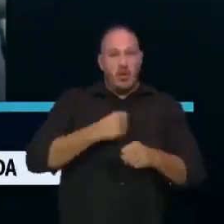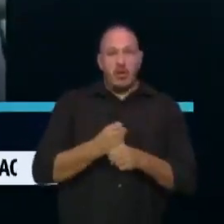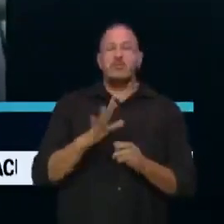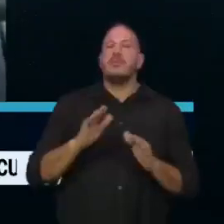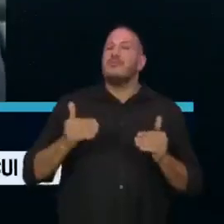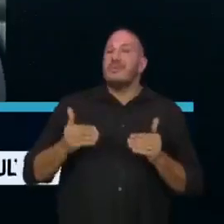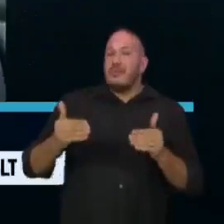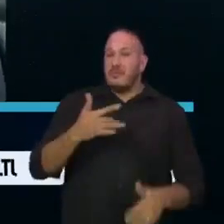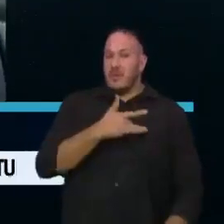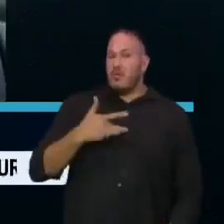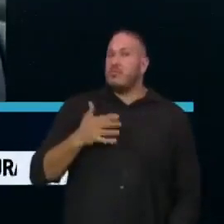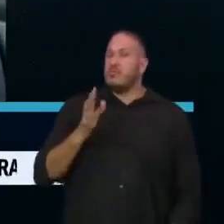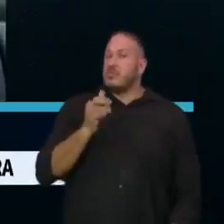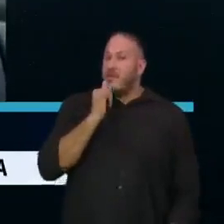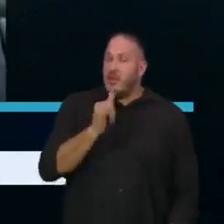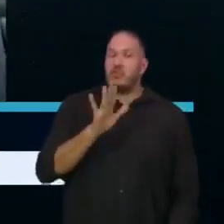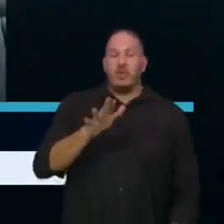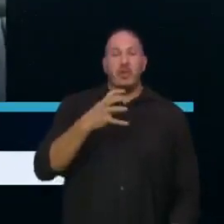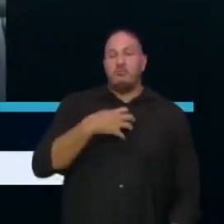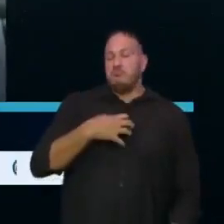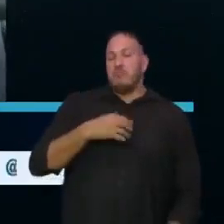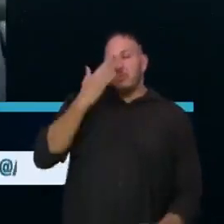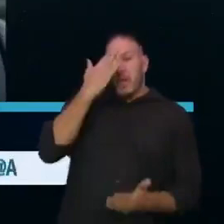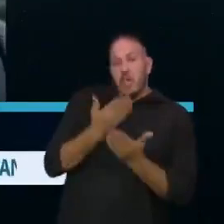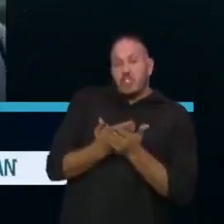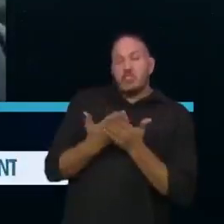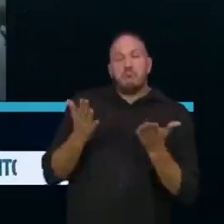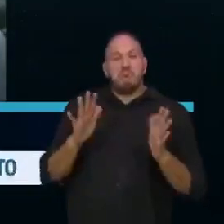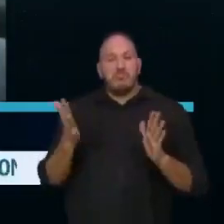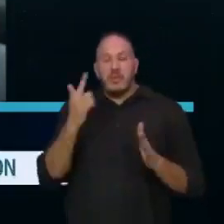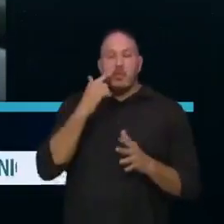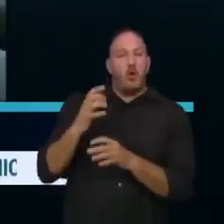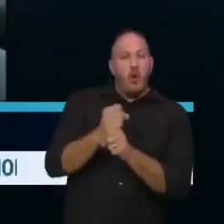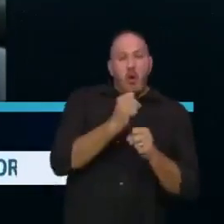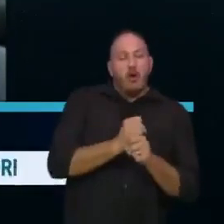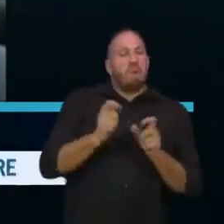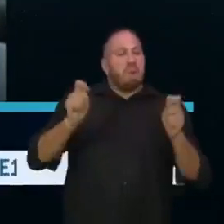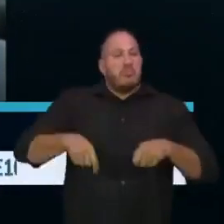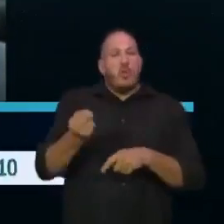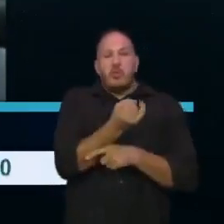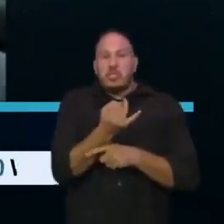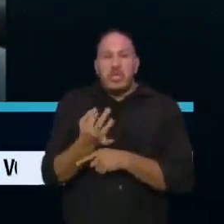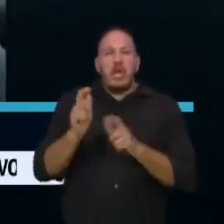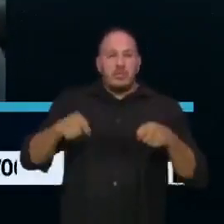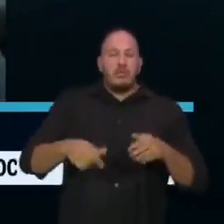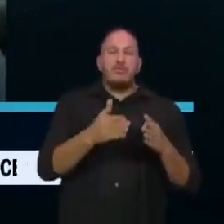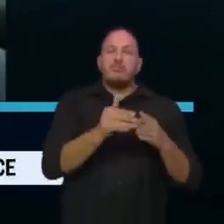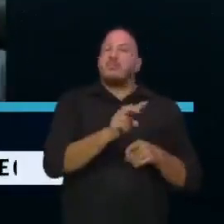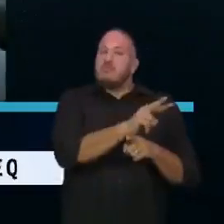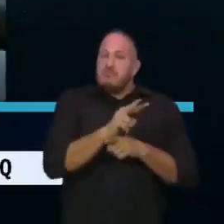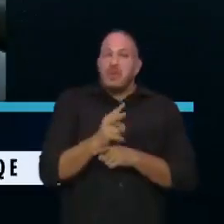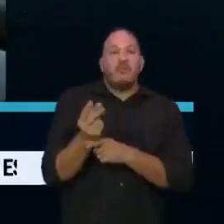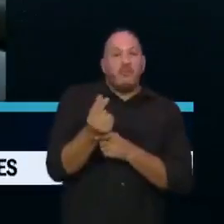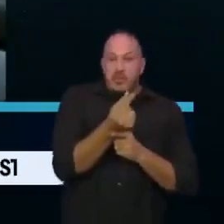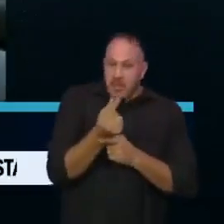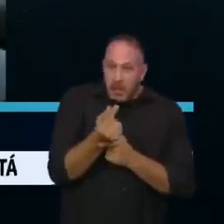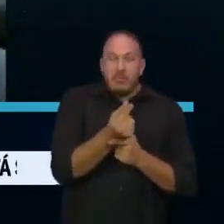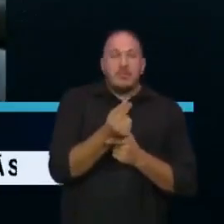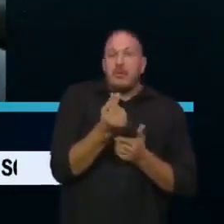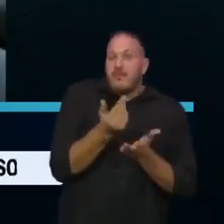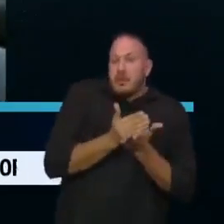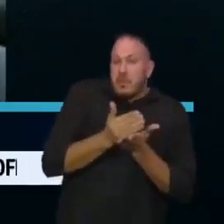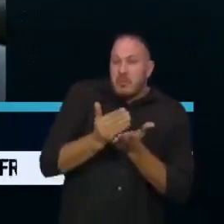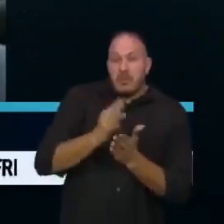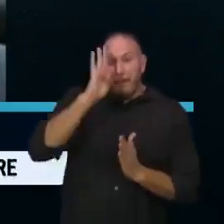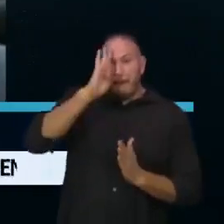Saúde adotou uma premissa no cenário dele que compatibiliza a capacidade de financiamento, as demais prioridades que ele tem